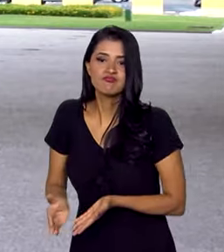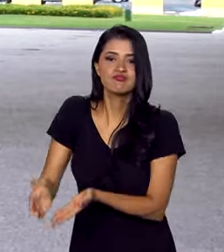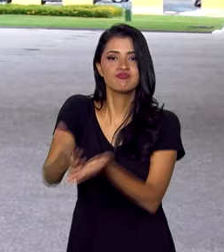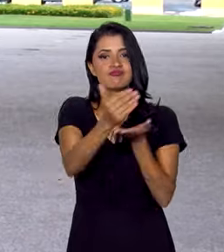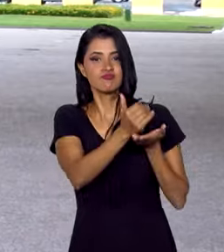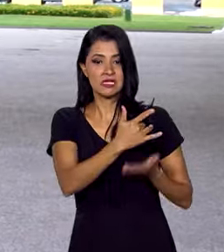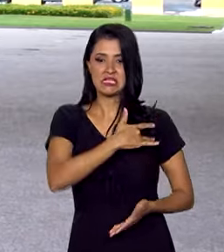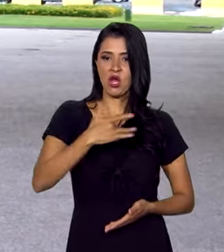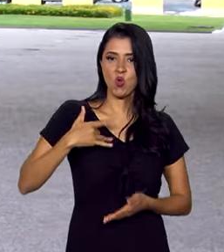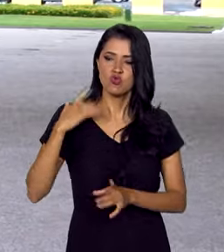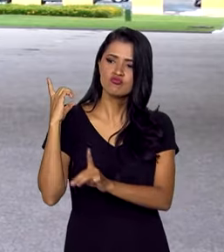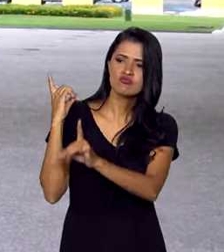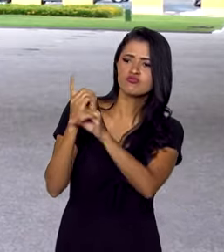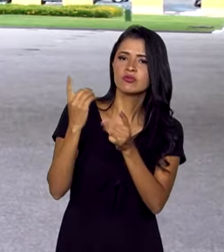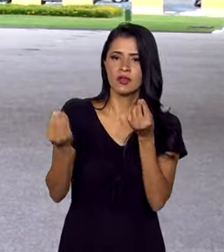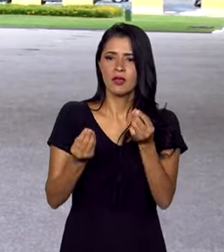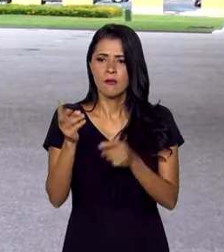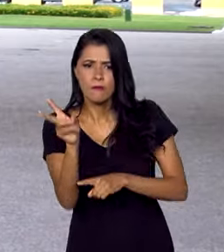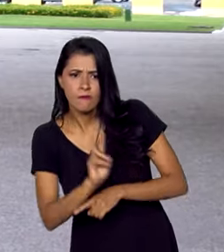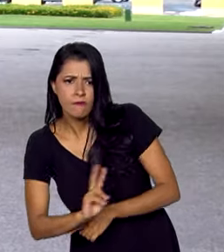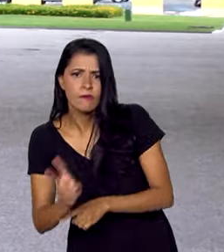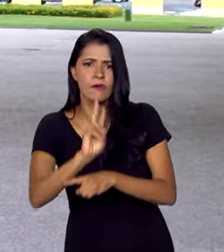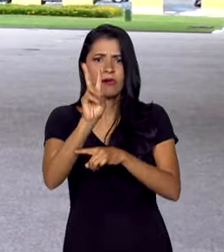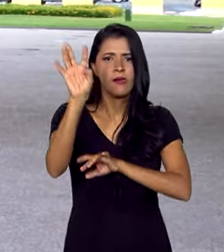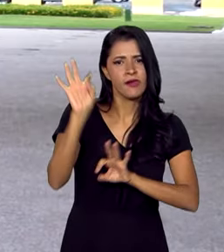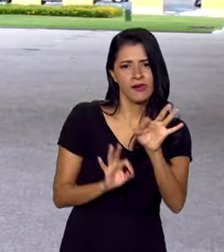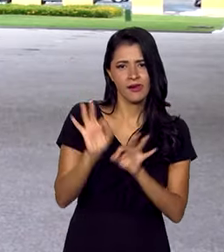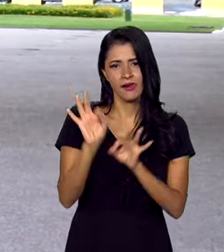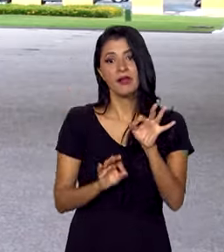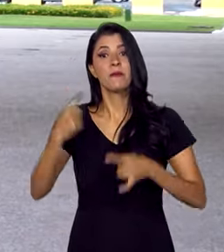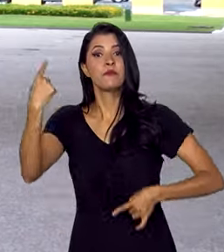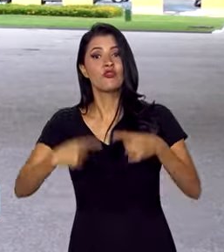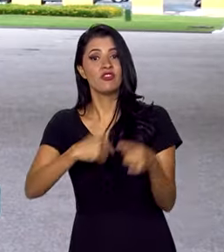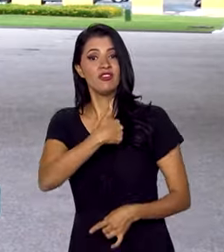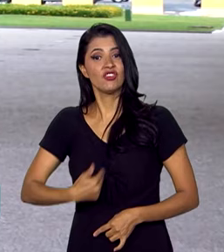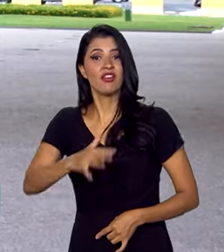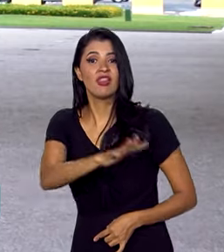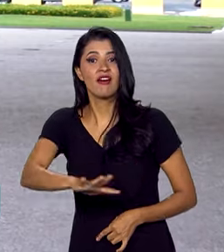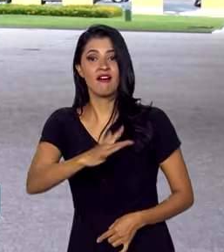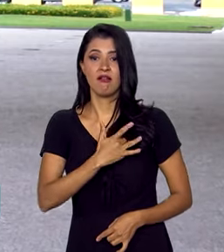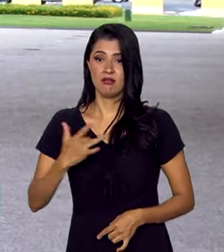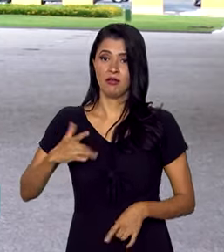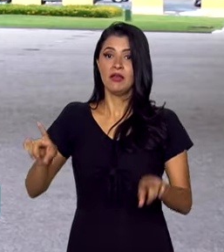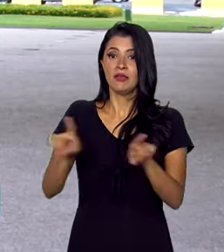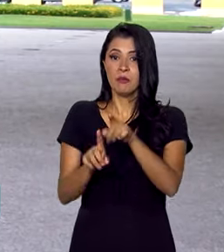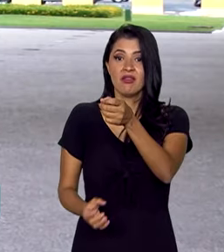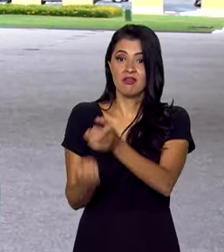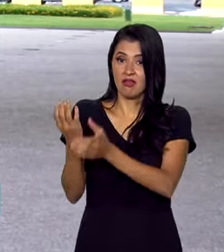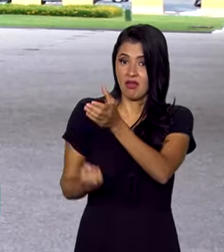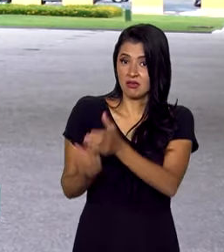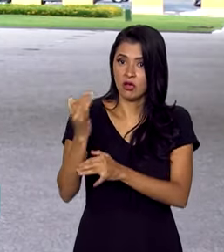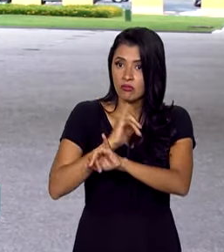de saúde, diagnósticos, vistorias e planejamento de políticas públicas do setor, além da elaboração de